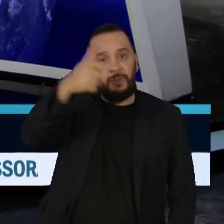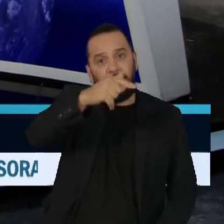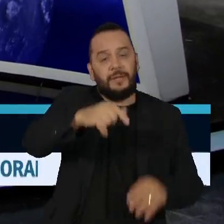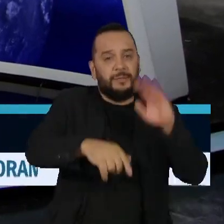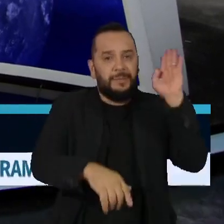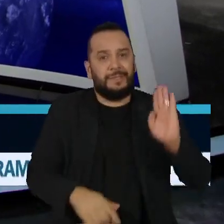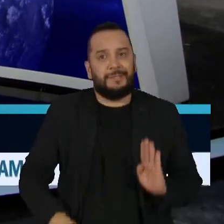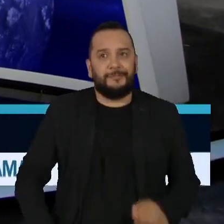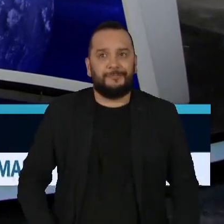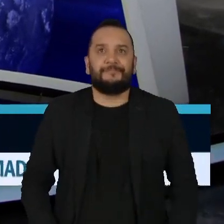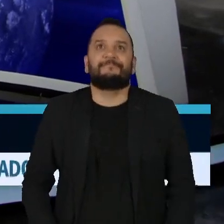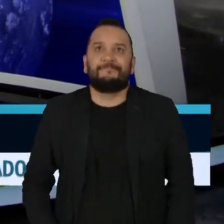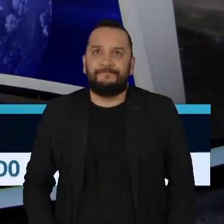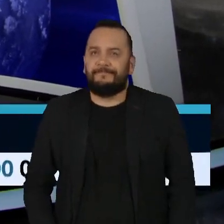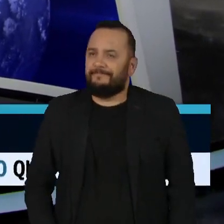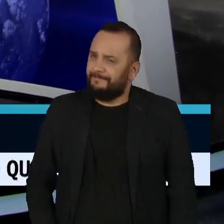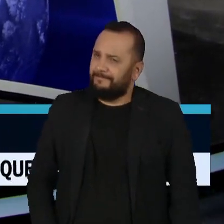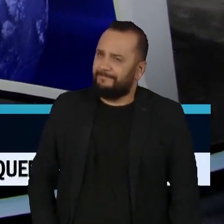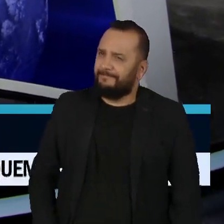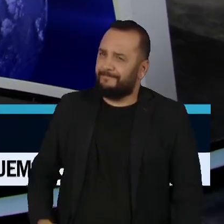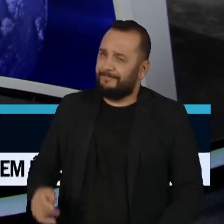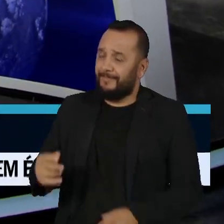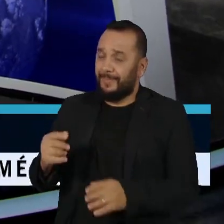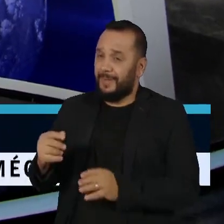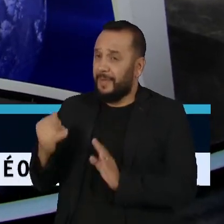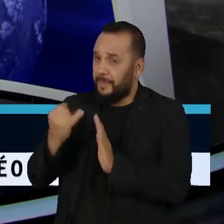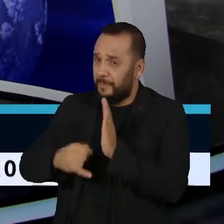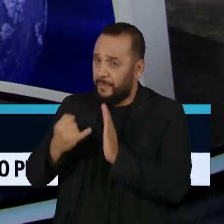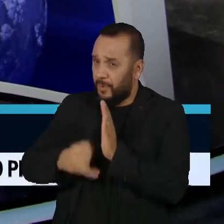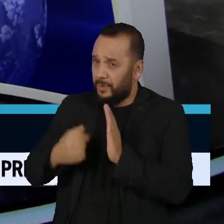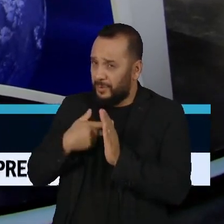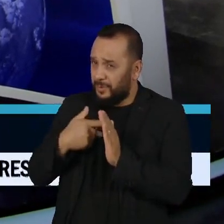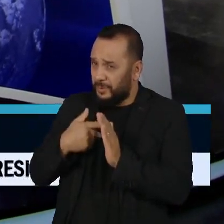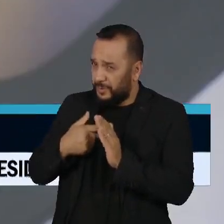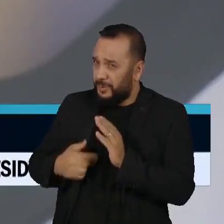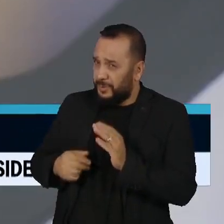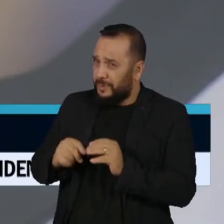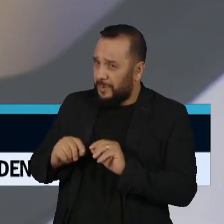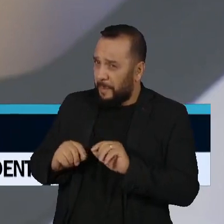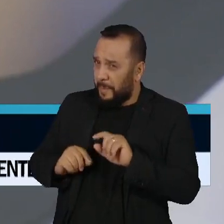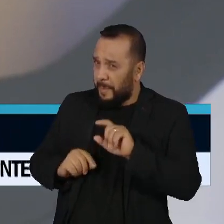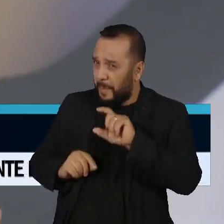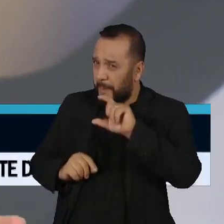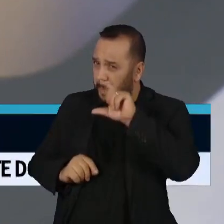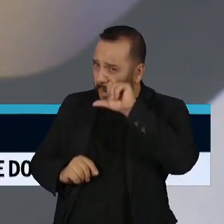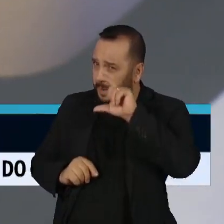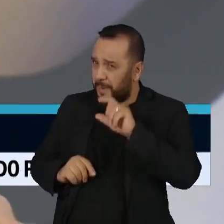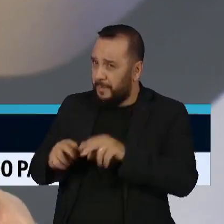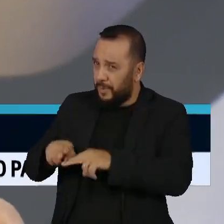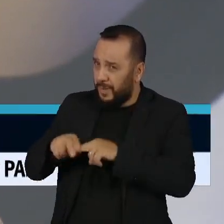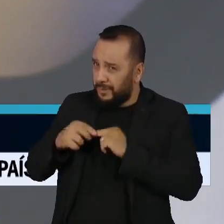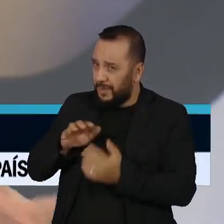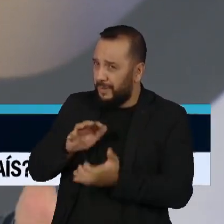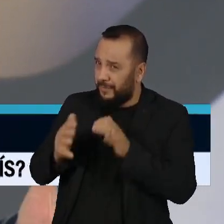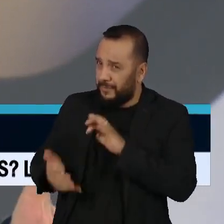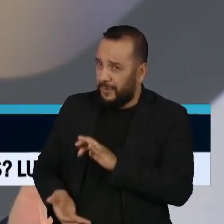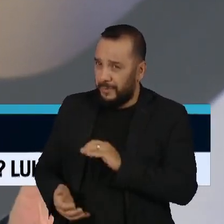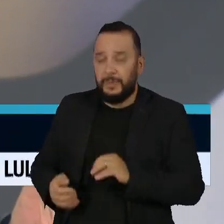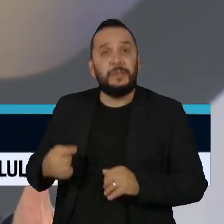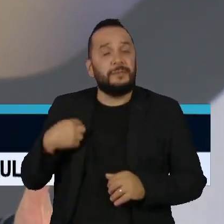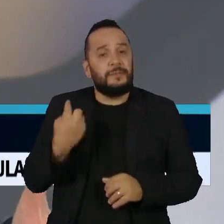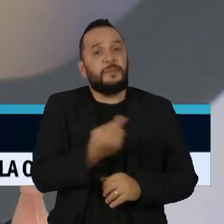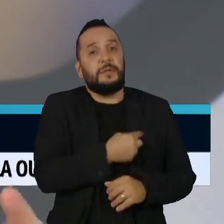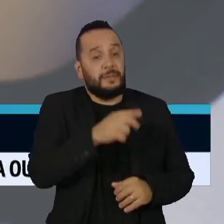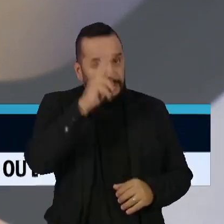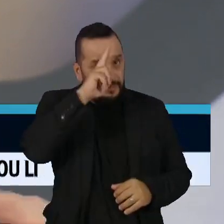Se é possível não ter um aumento da carga tributária com a reforma? Bom, se lembrarmos que a proposta de regime fiscal